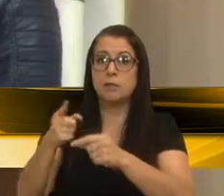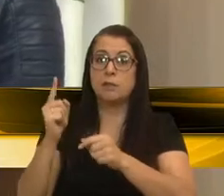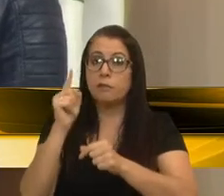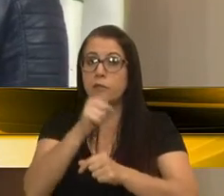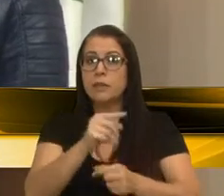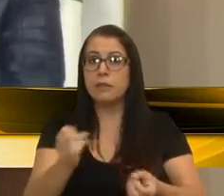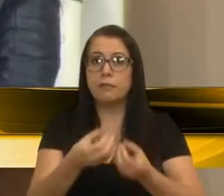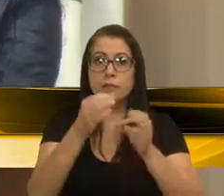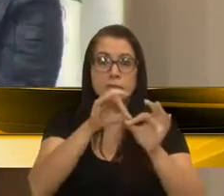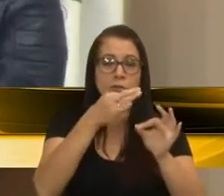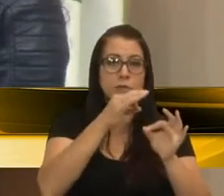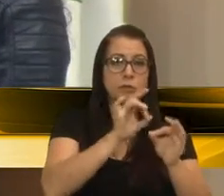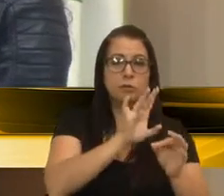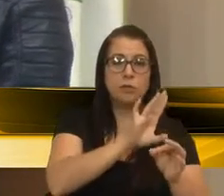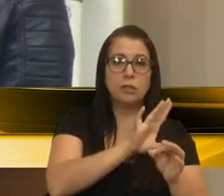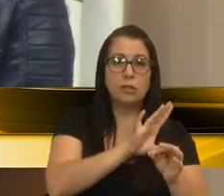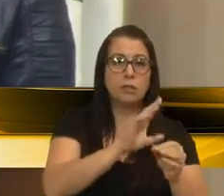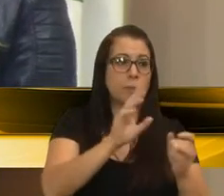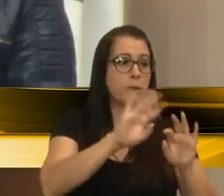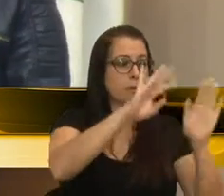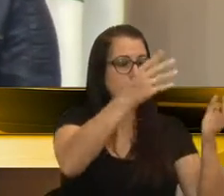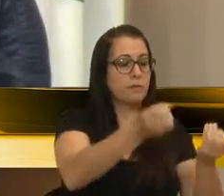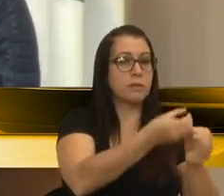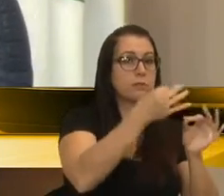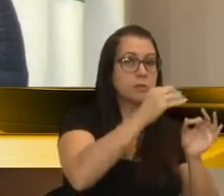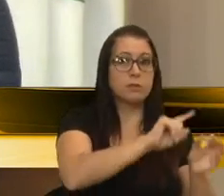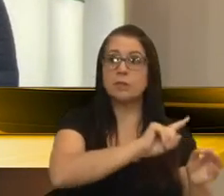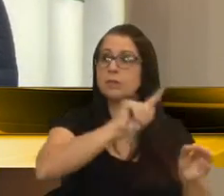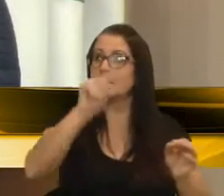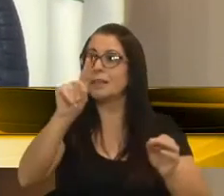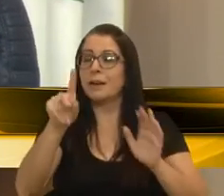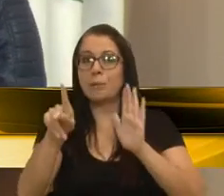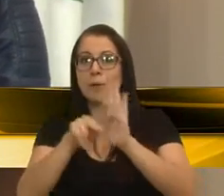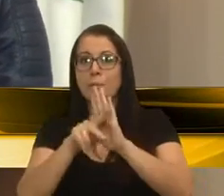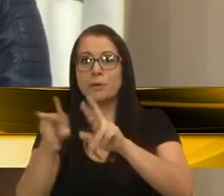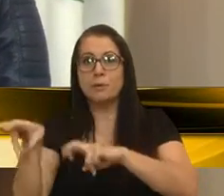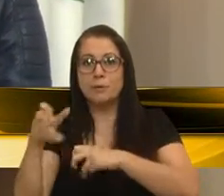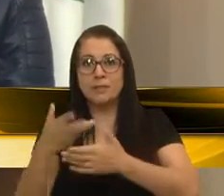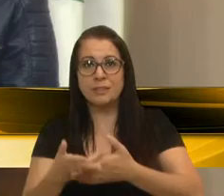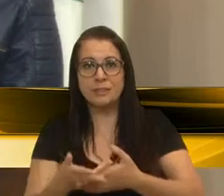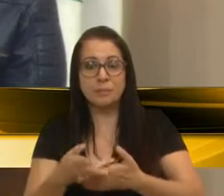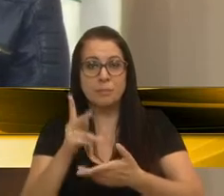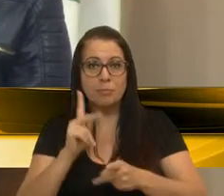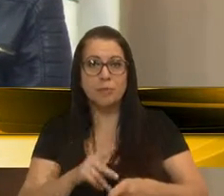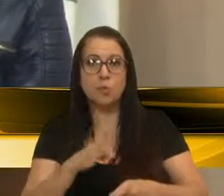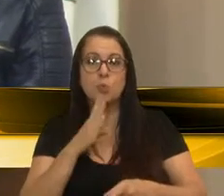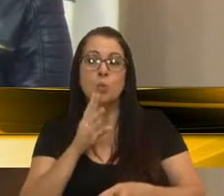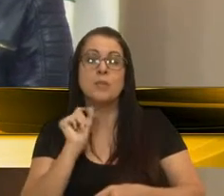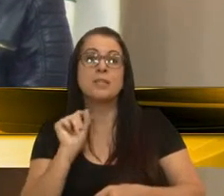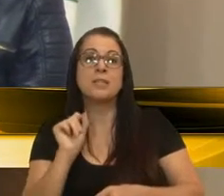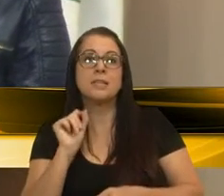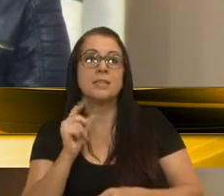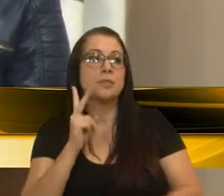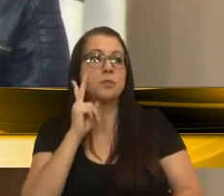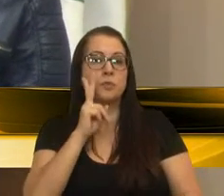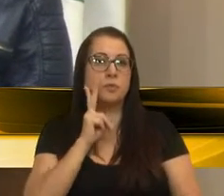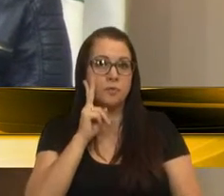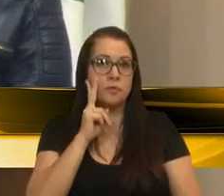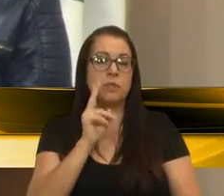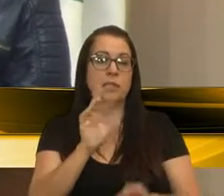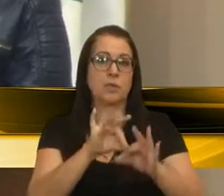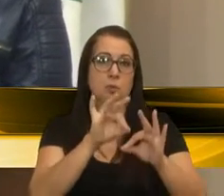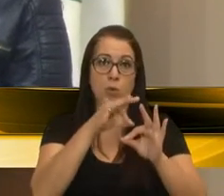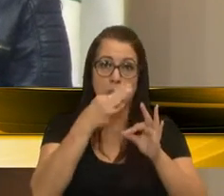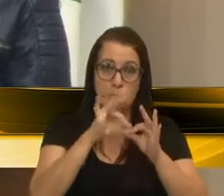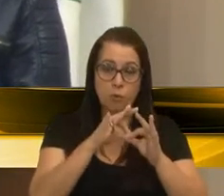levar as pessoas, não apenas para os pavilhões, mas levar em uma propriedade rural, para que a pessoa conheça o vinho, a uva